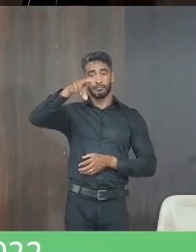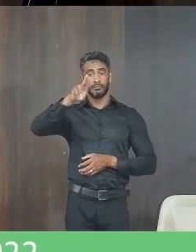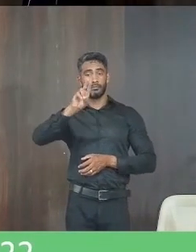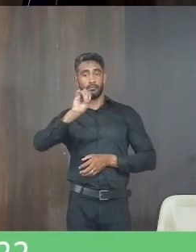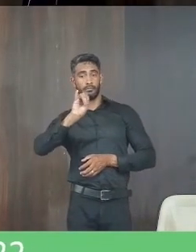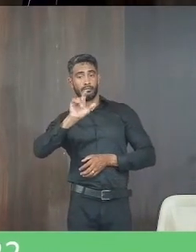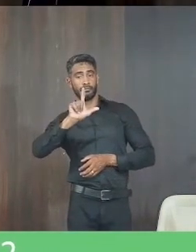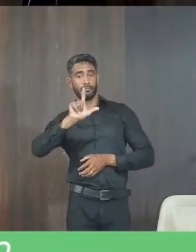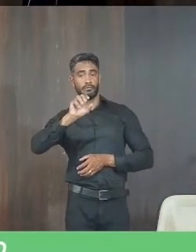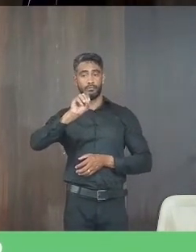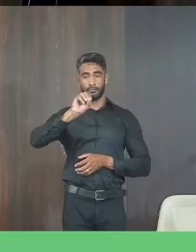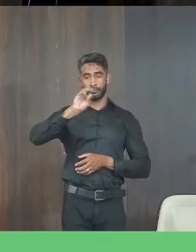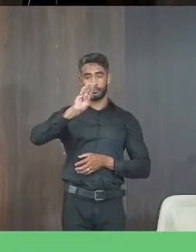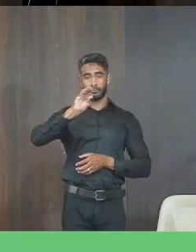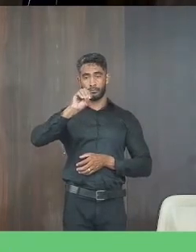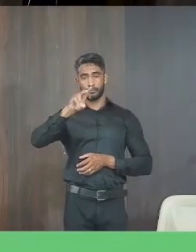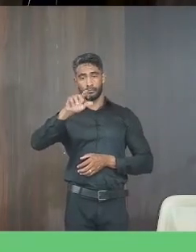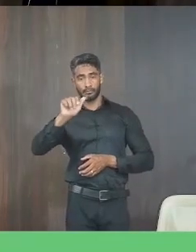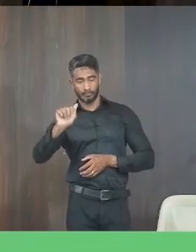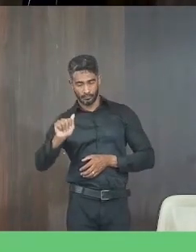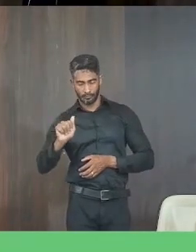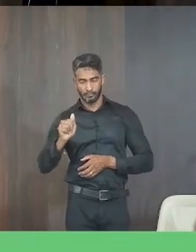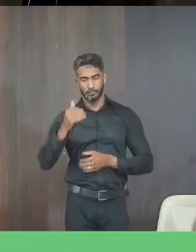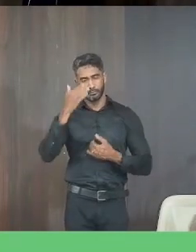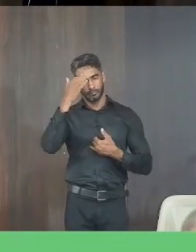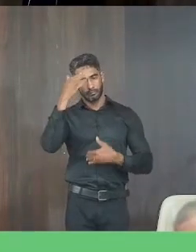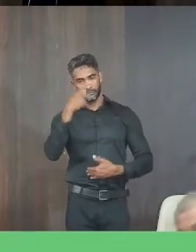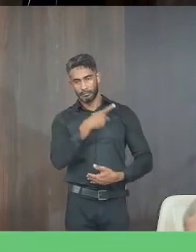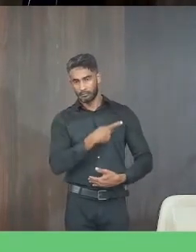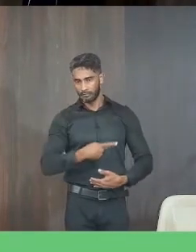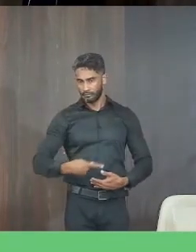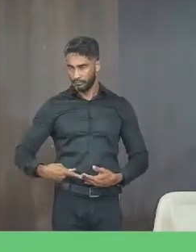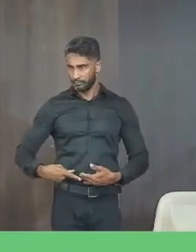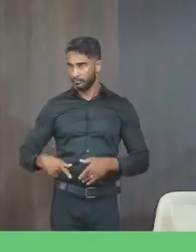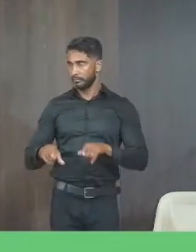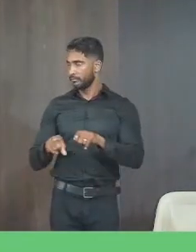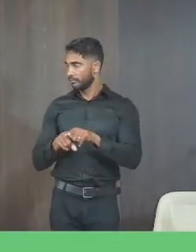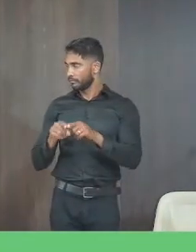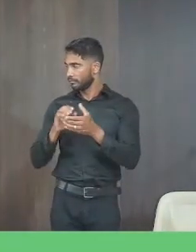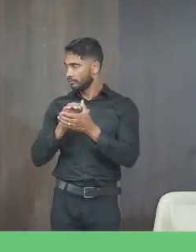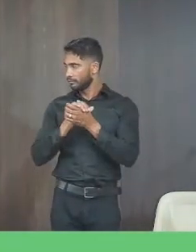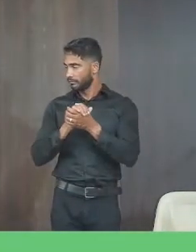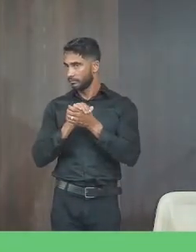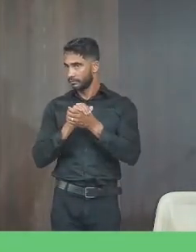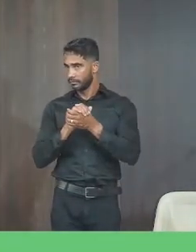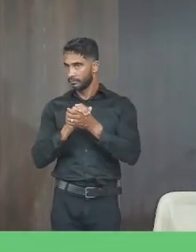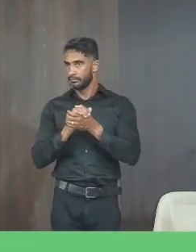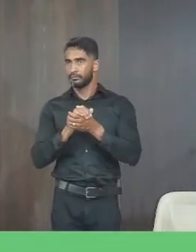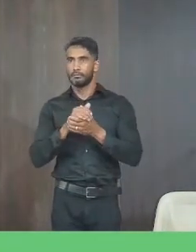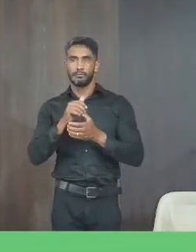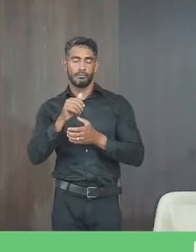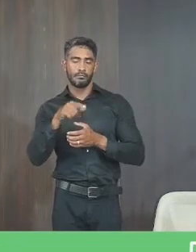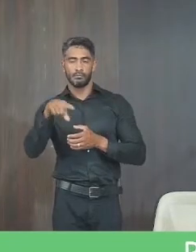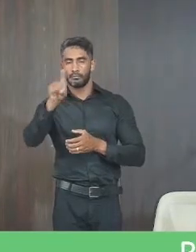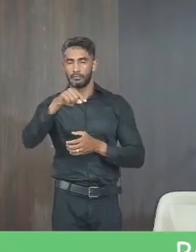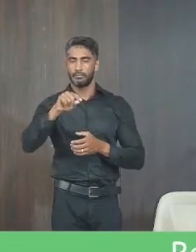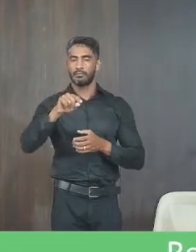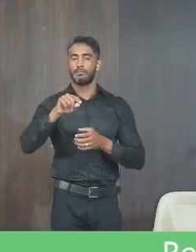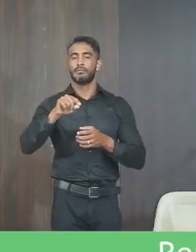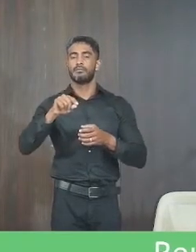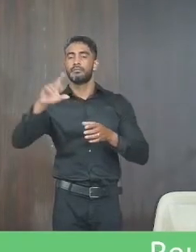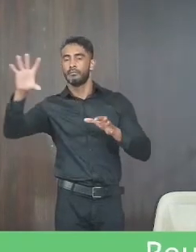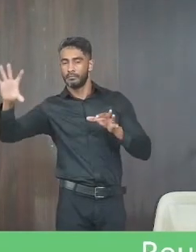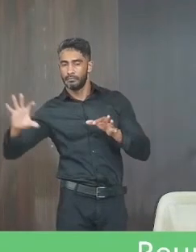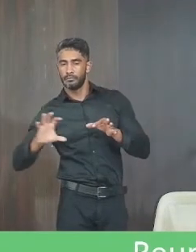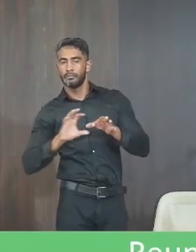sociedade civil no mais muito obrigado senhor presidente queria também parabenizar as demais sócias que